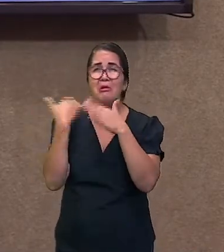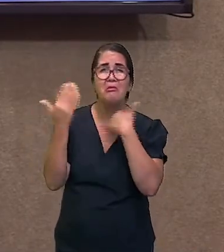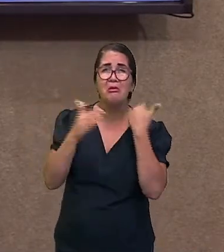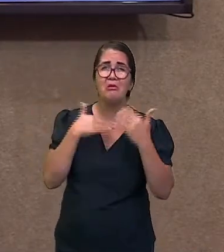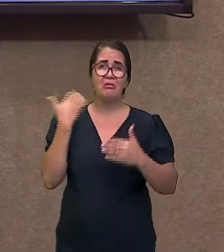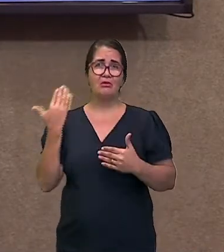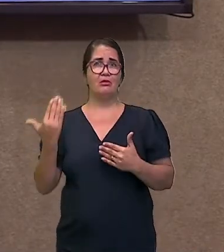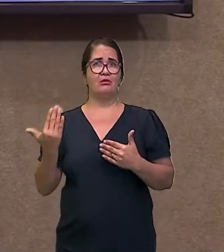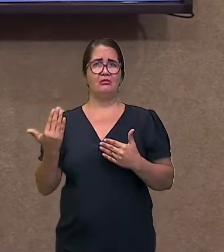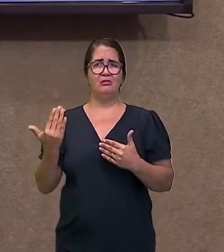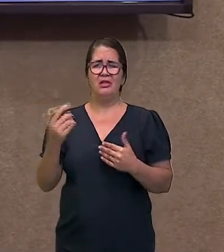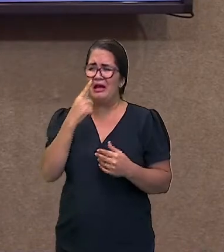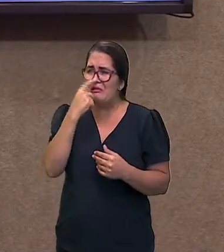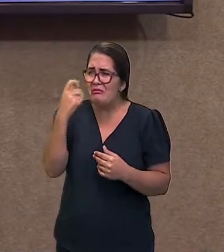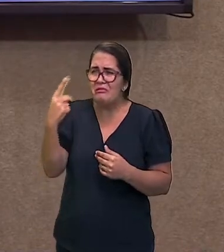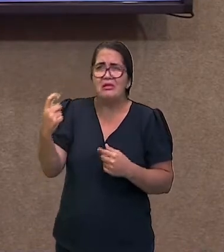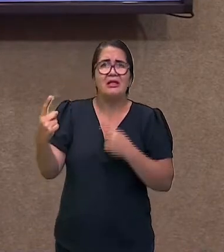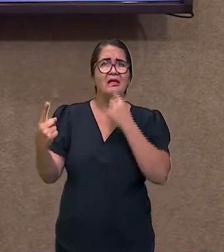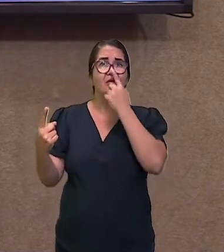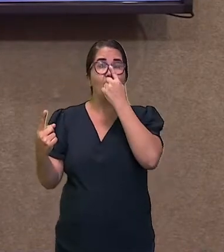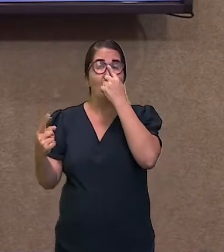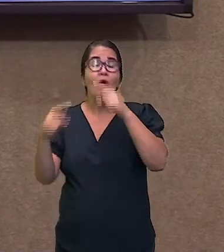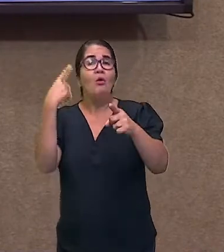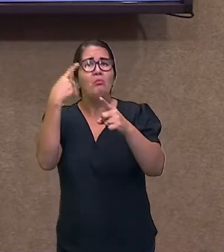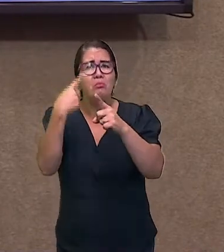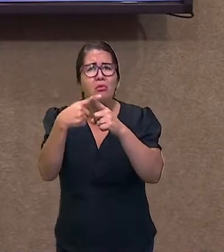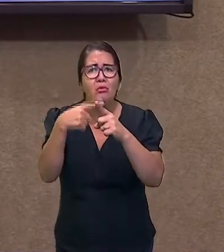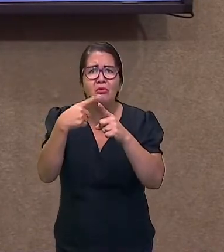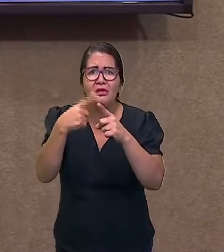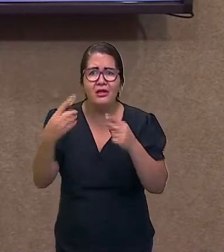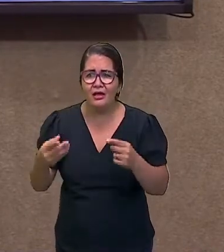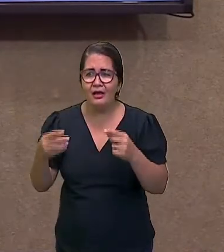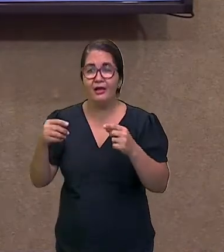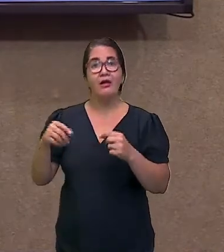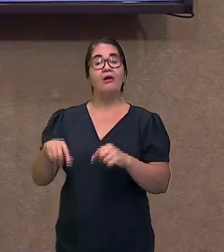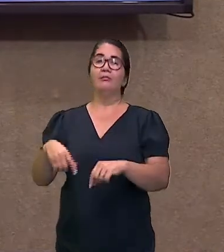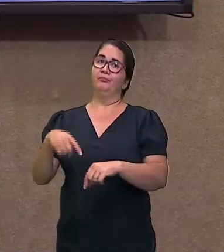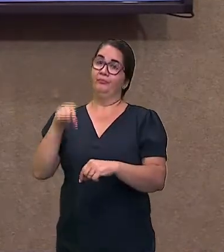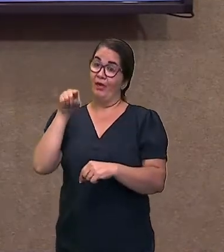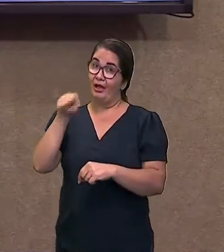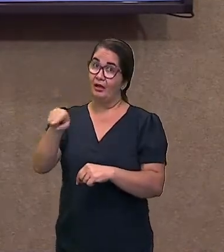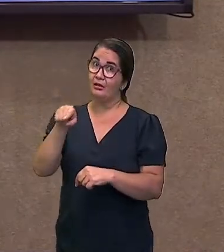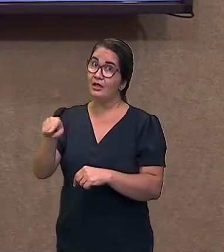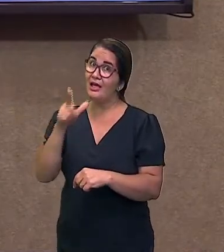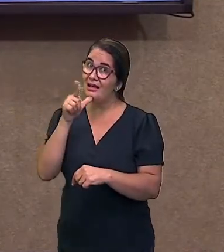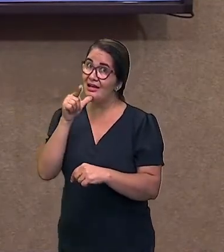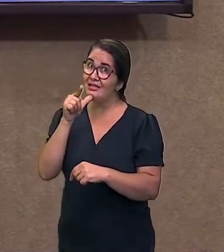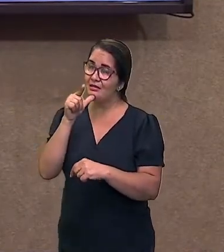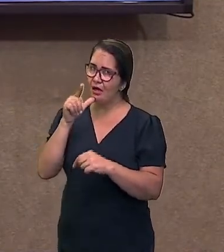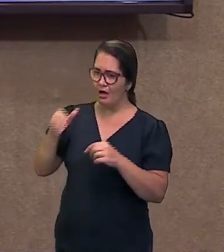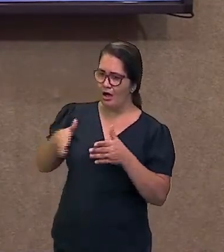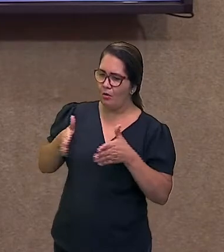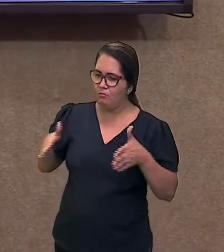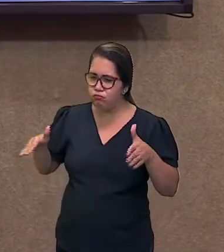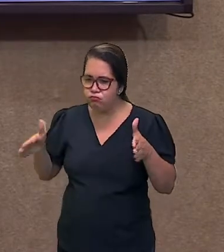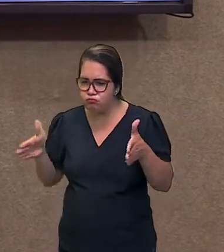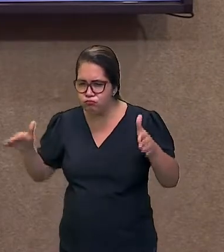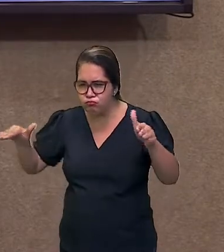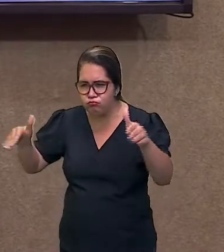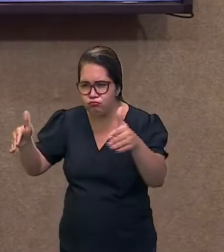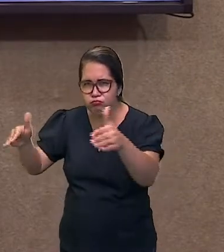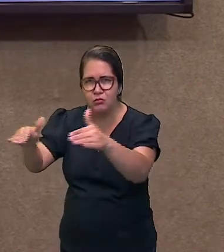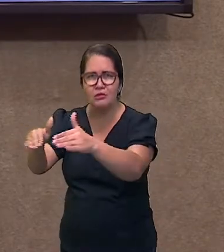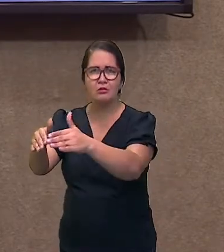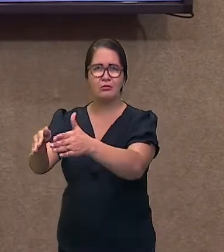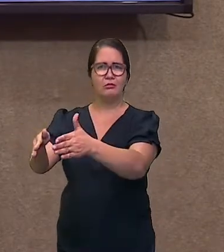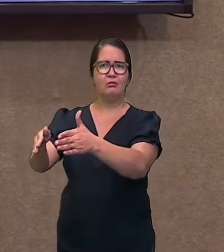desequilíbrio ali. O oxigênio da água não tava bacana. O PH pode ter mudado. Tudo pode ter